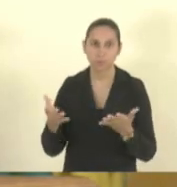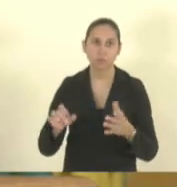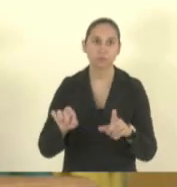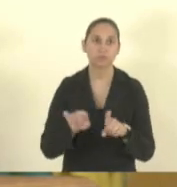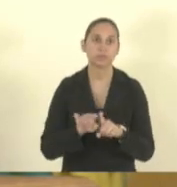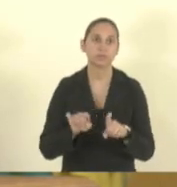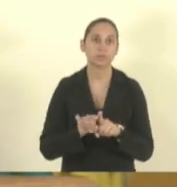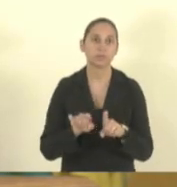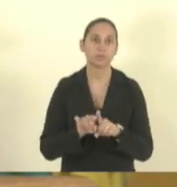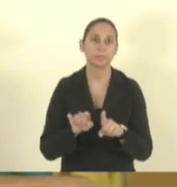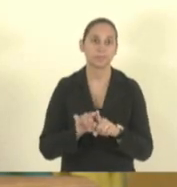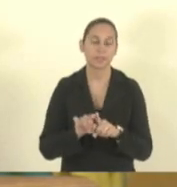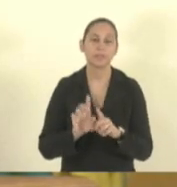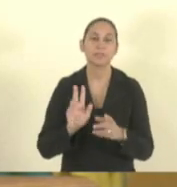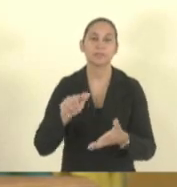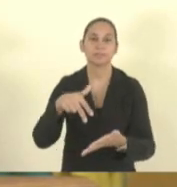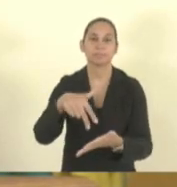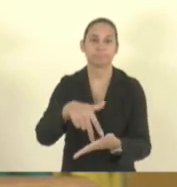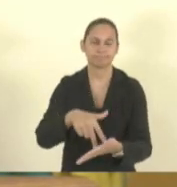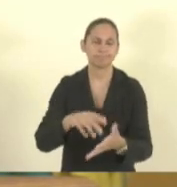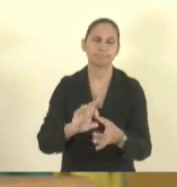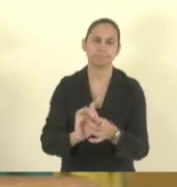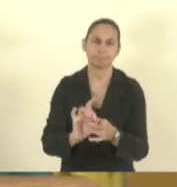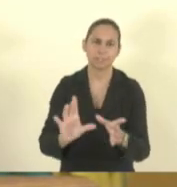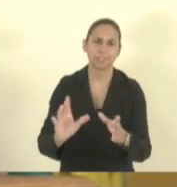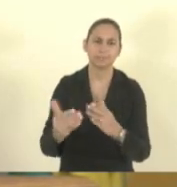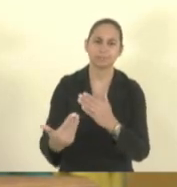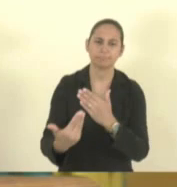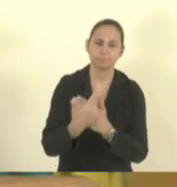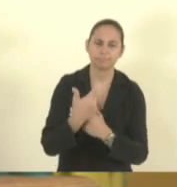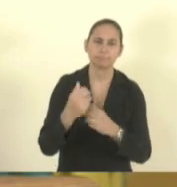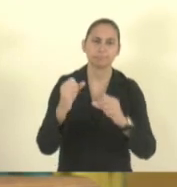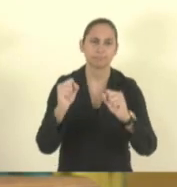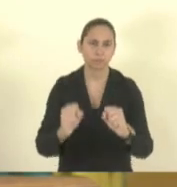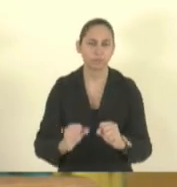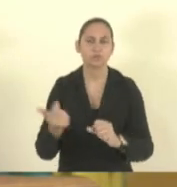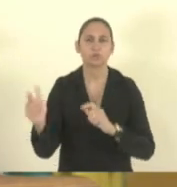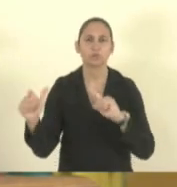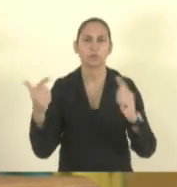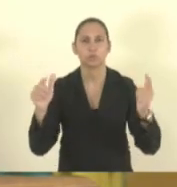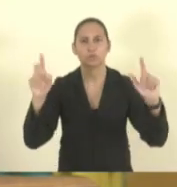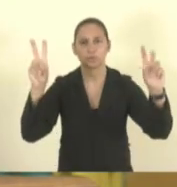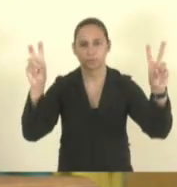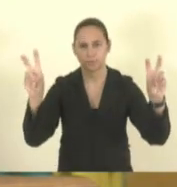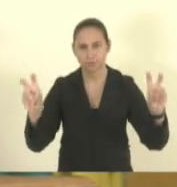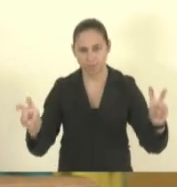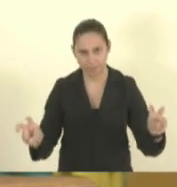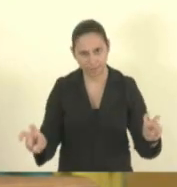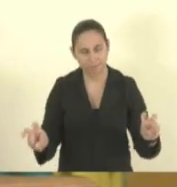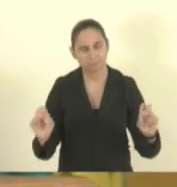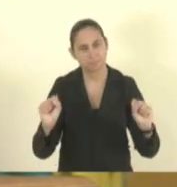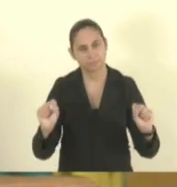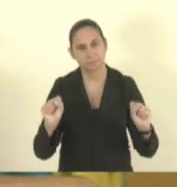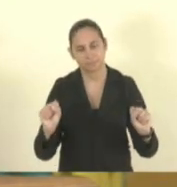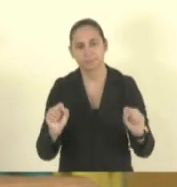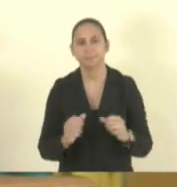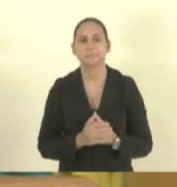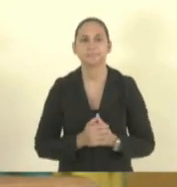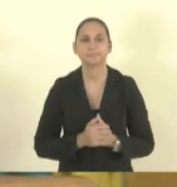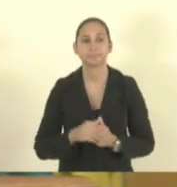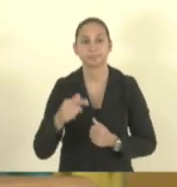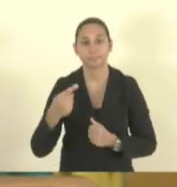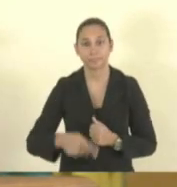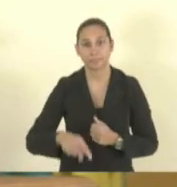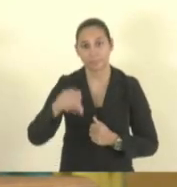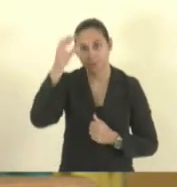para nos colocar à disposição para quaisquer outros assuntos que forem pertinentes o Estado do